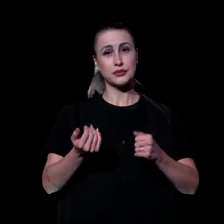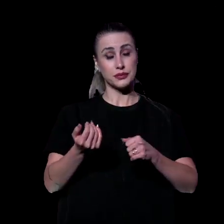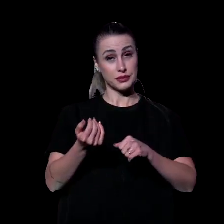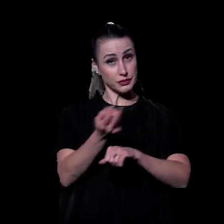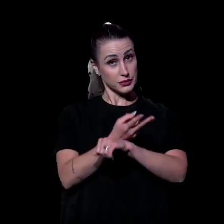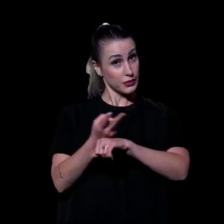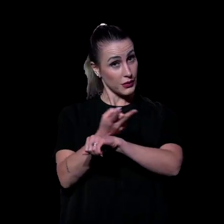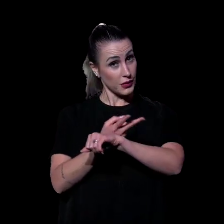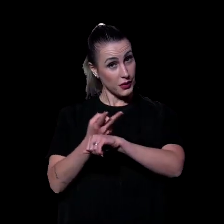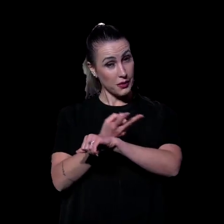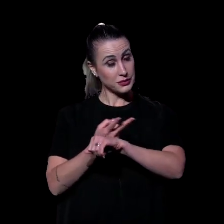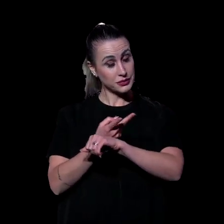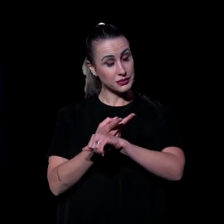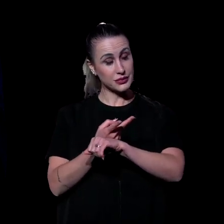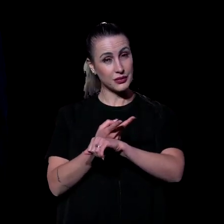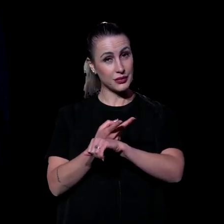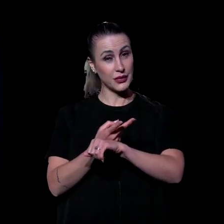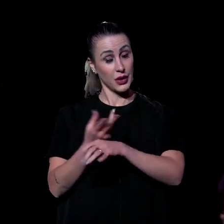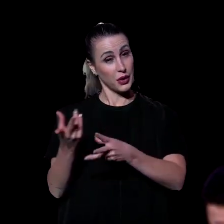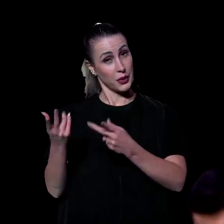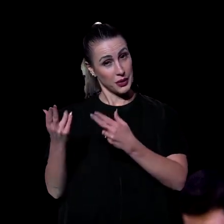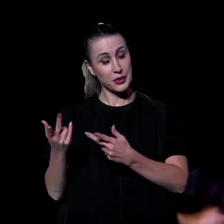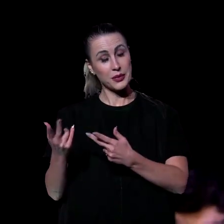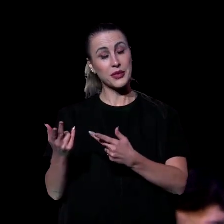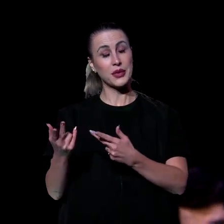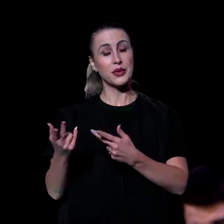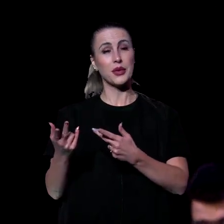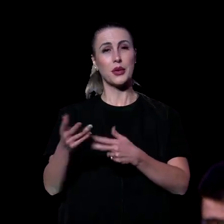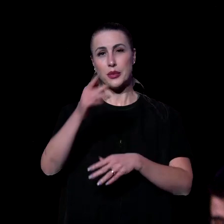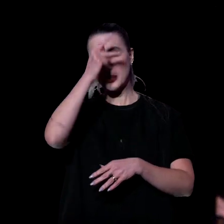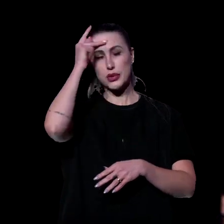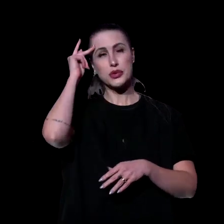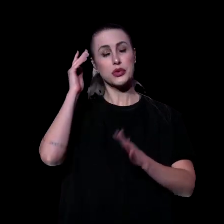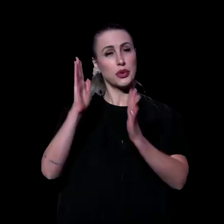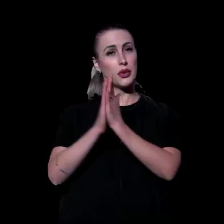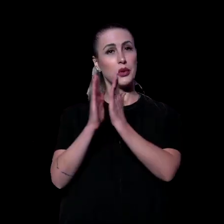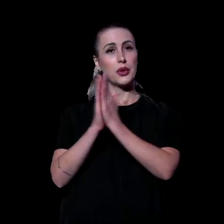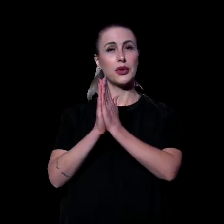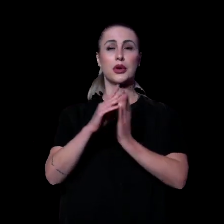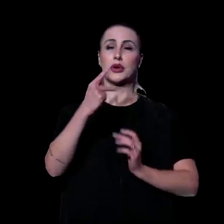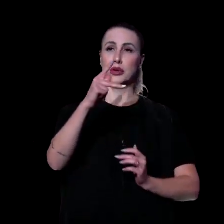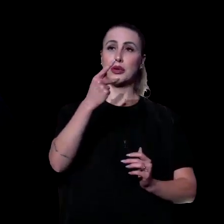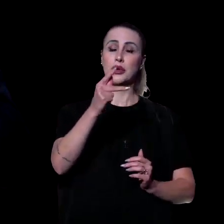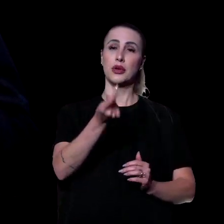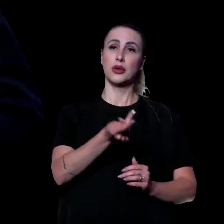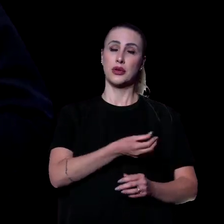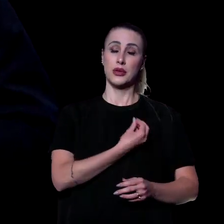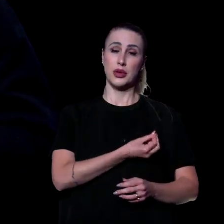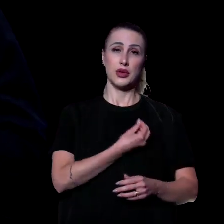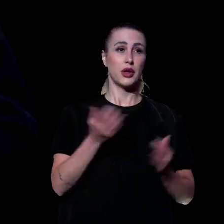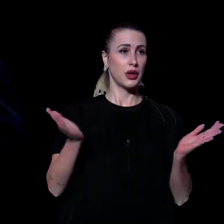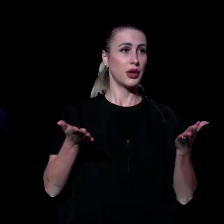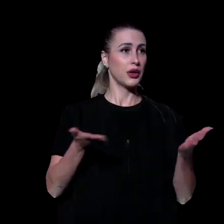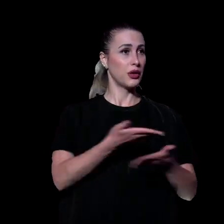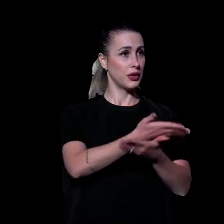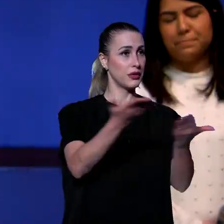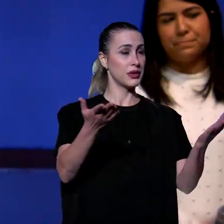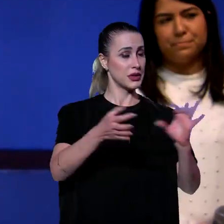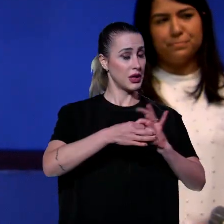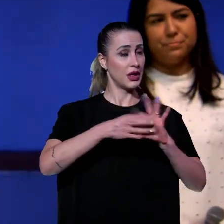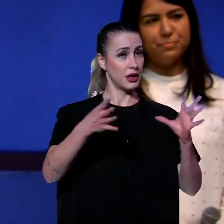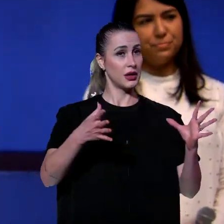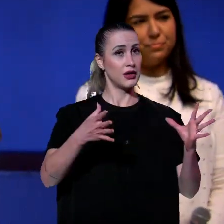somos uma família. E eles vão orar por você, amém? Então você pode sair do seu lugar agora e vir receber uma oração enquanto eu faço o próximo